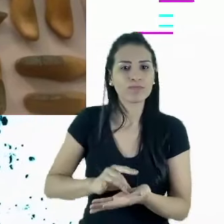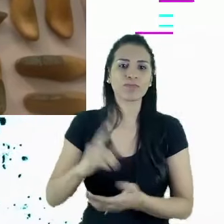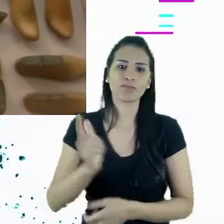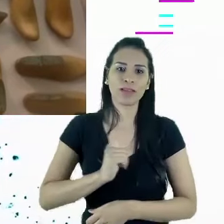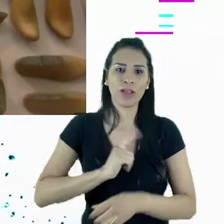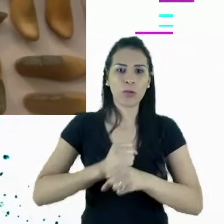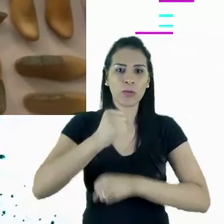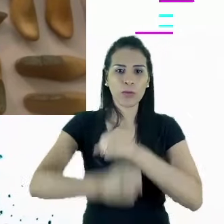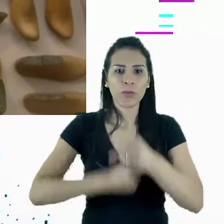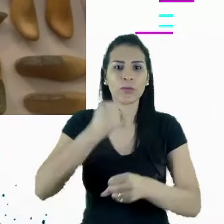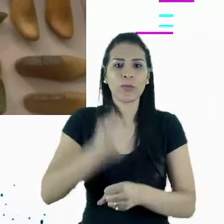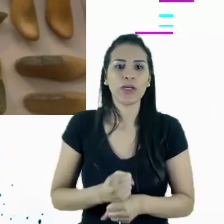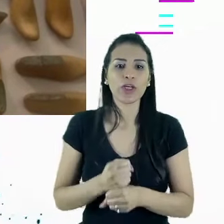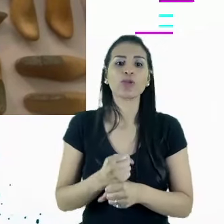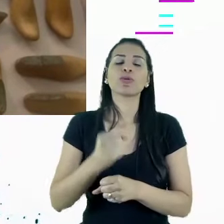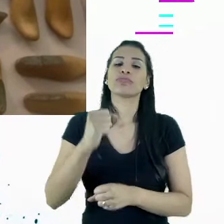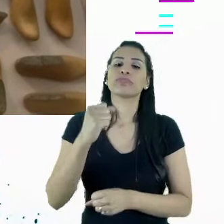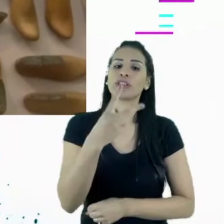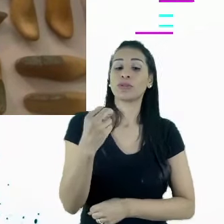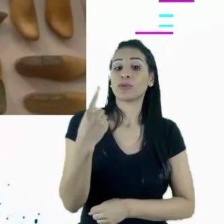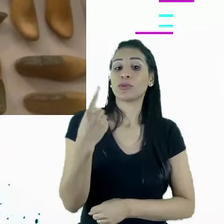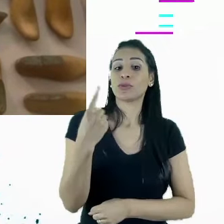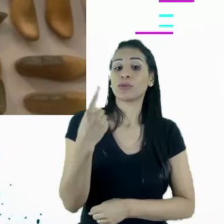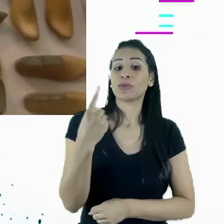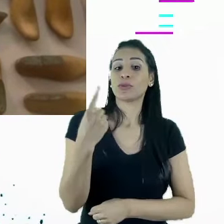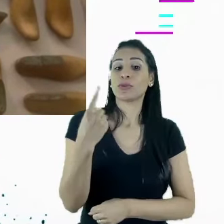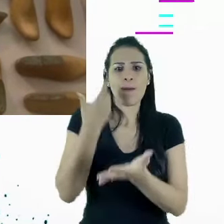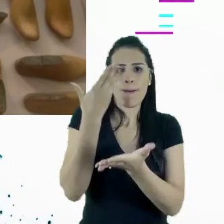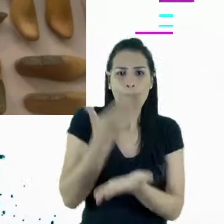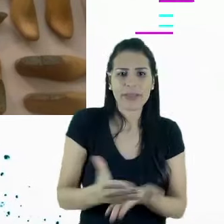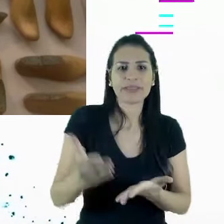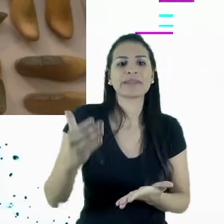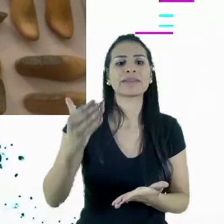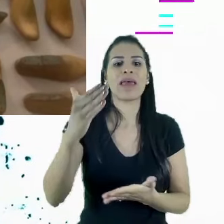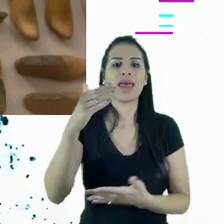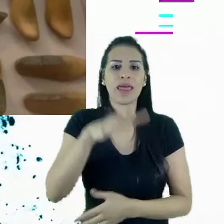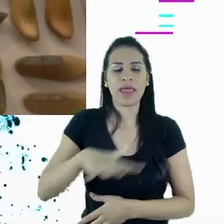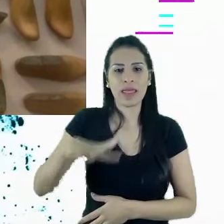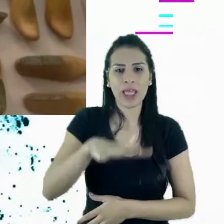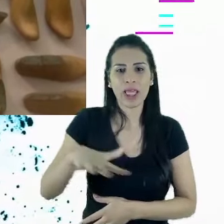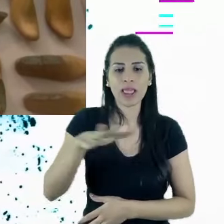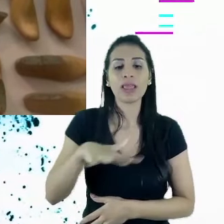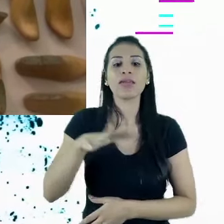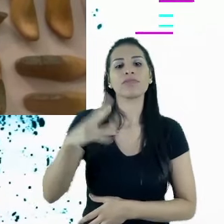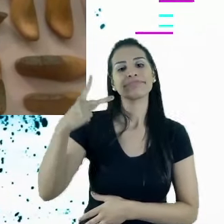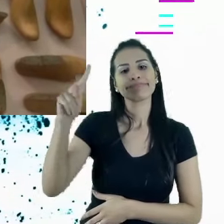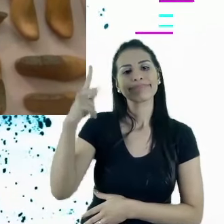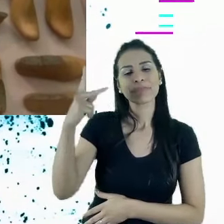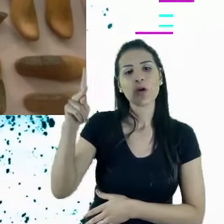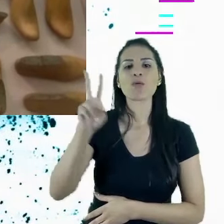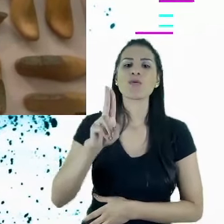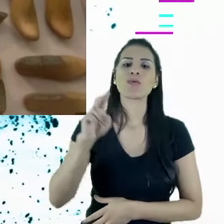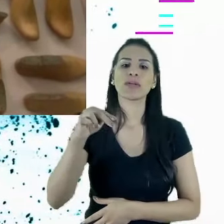quando eu tive a primeira imersão profunda no Silicon Valley através da Singularity University, junto com